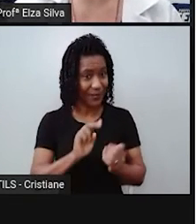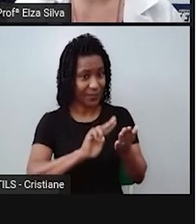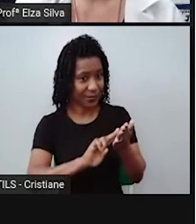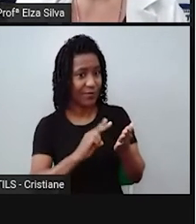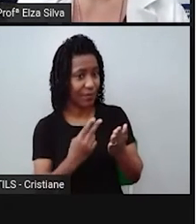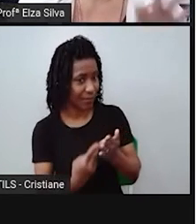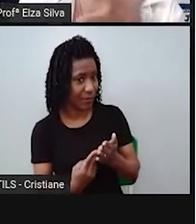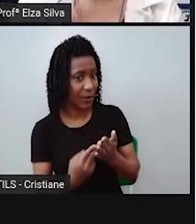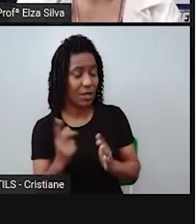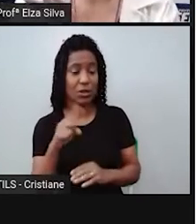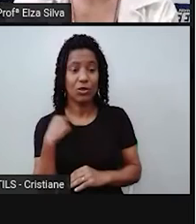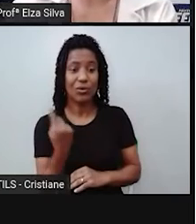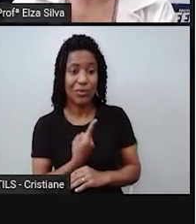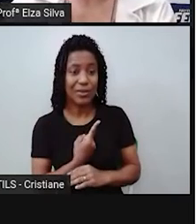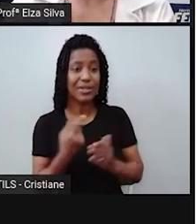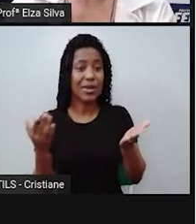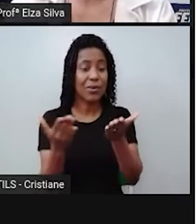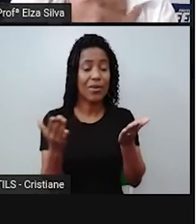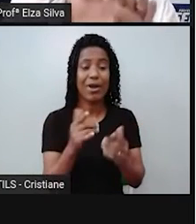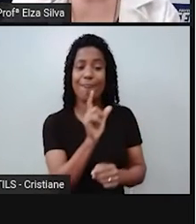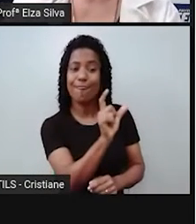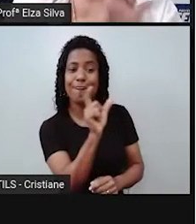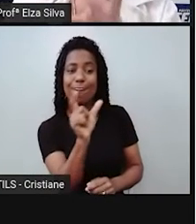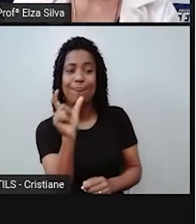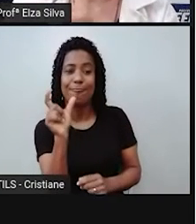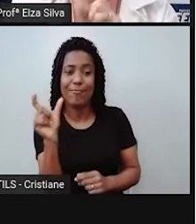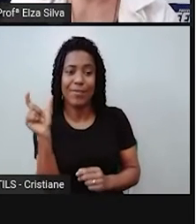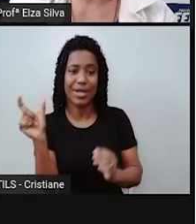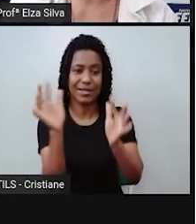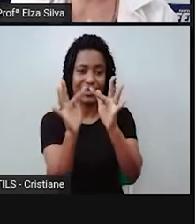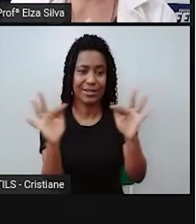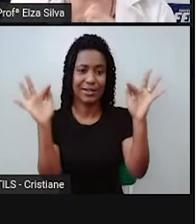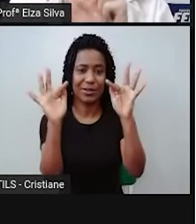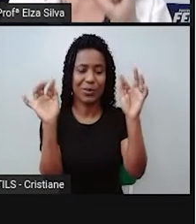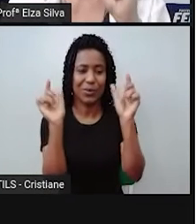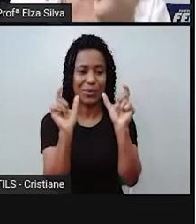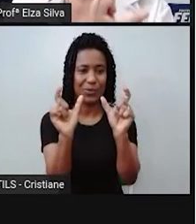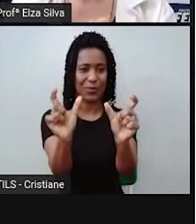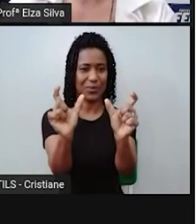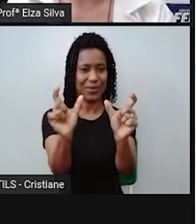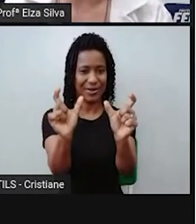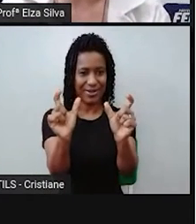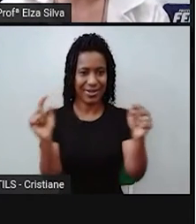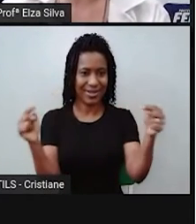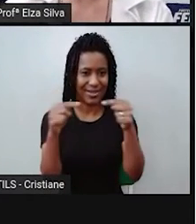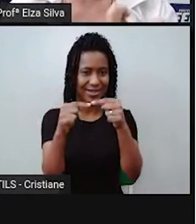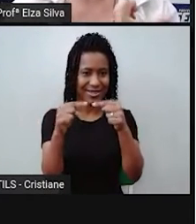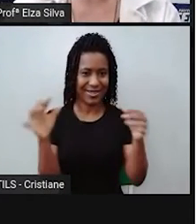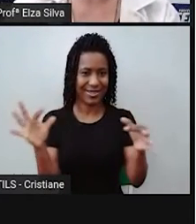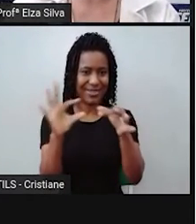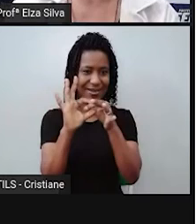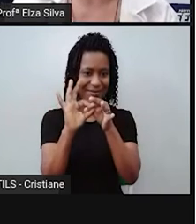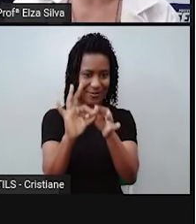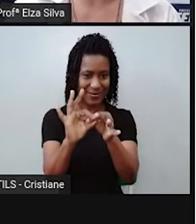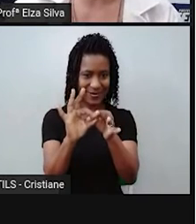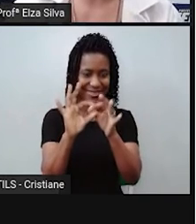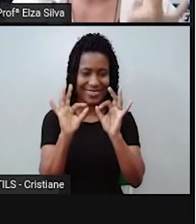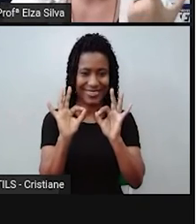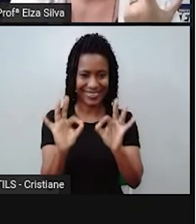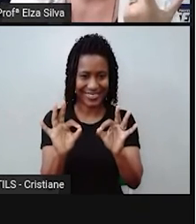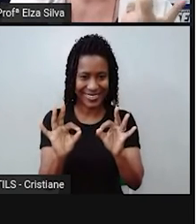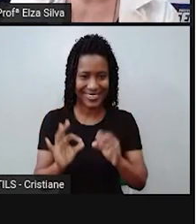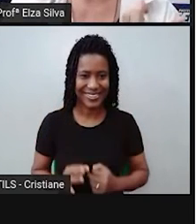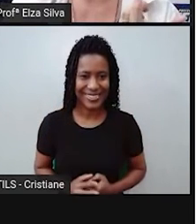vamos completar as frases com as palavras conectoras, com os link words.